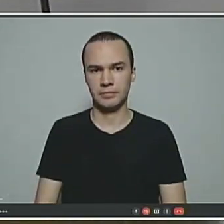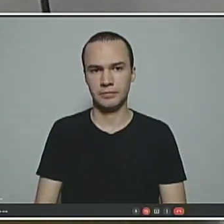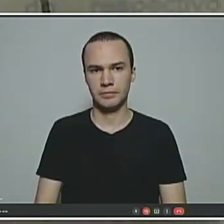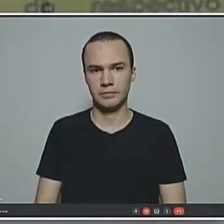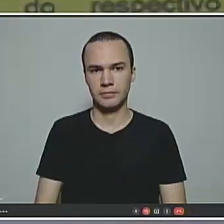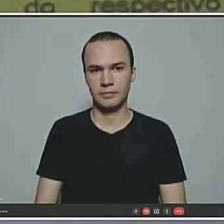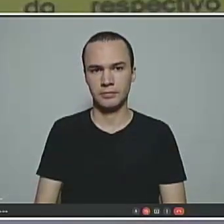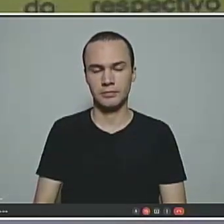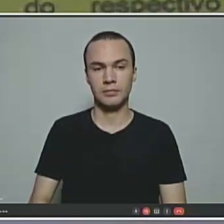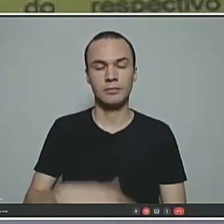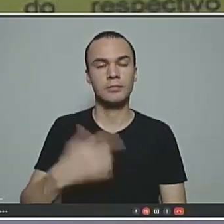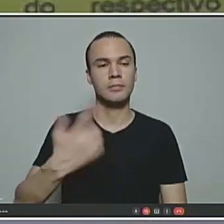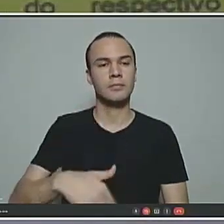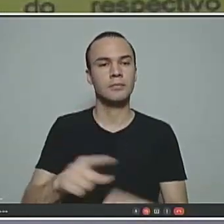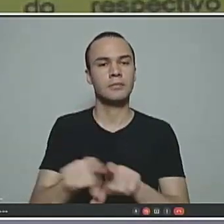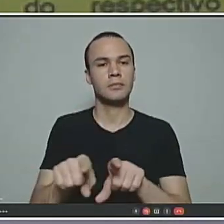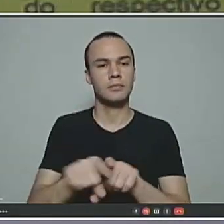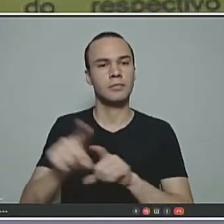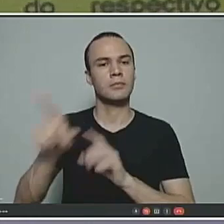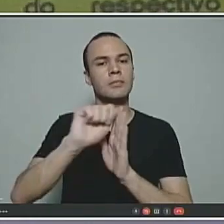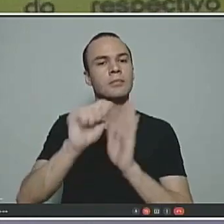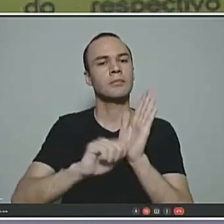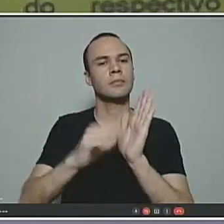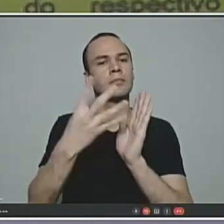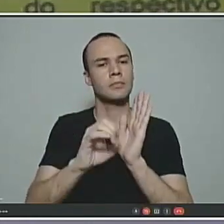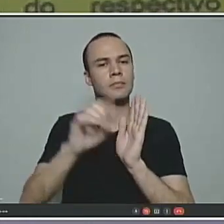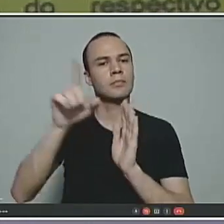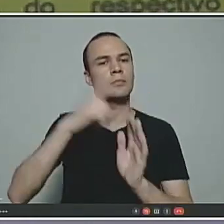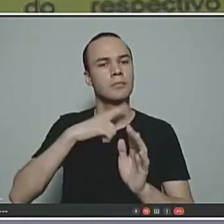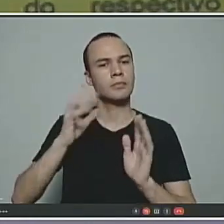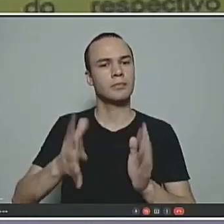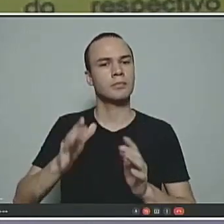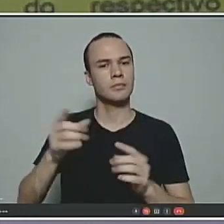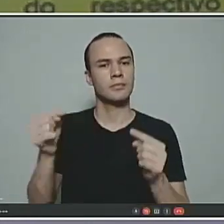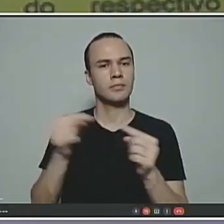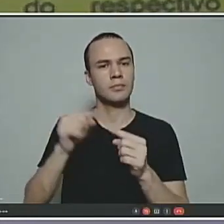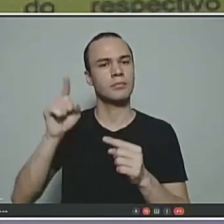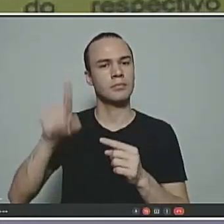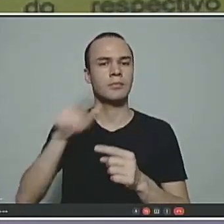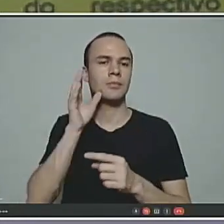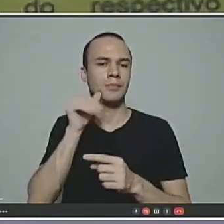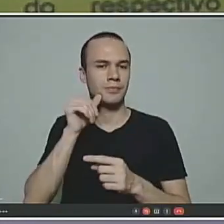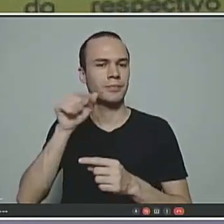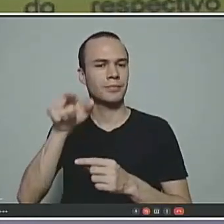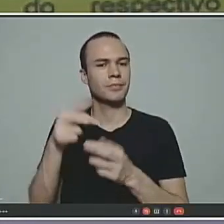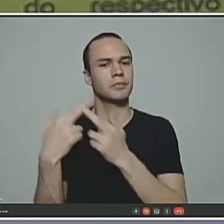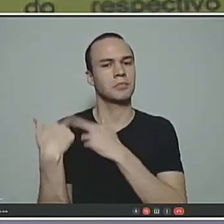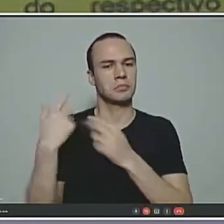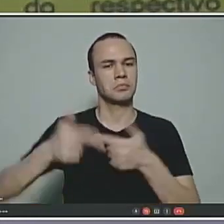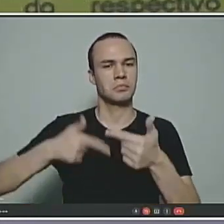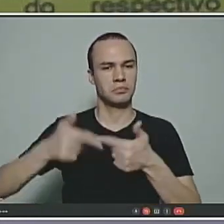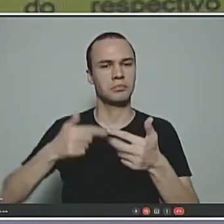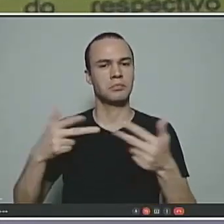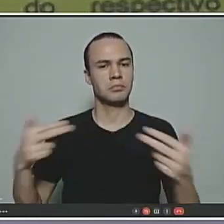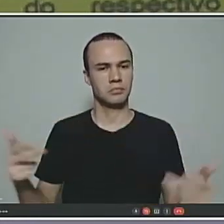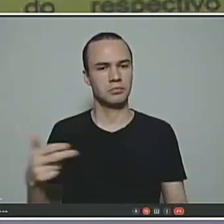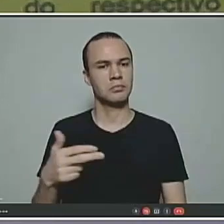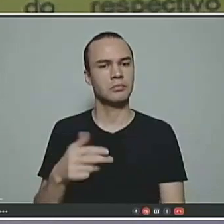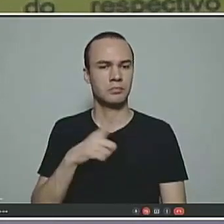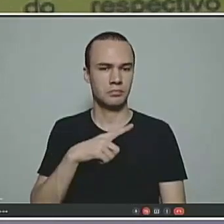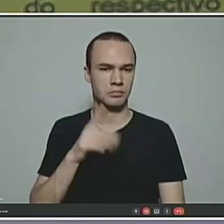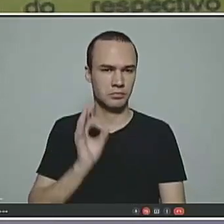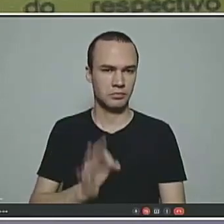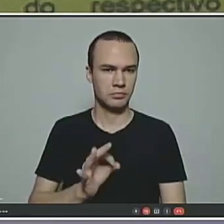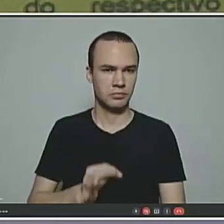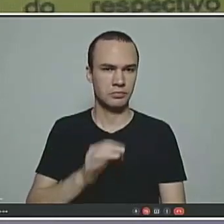E aonde está escrito isso? Artigo 40. O regime próprio de previdência social dos servidores, titulares de cargos efetivos de caráter contributivo, solidário,